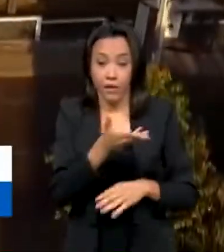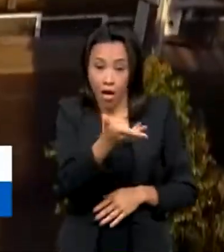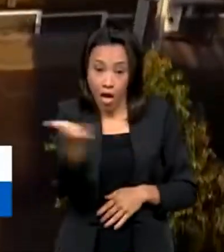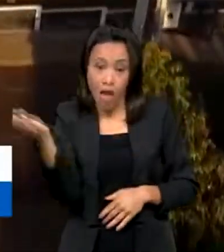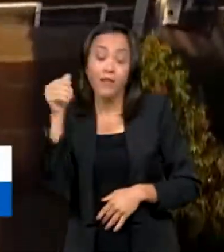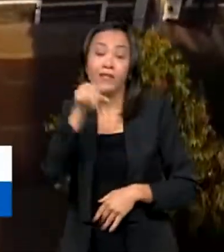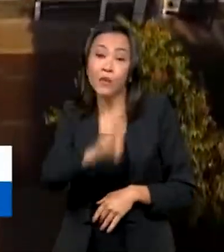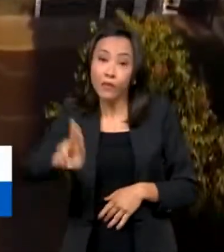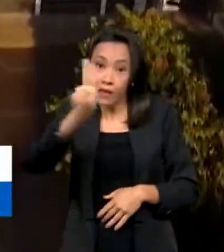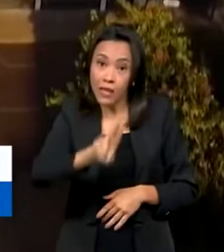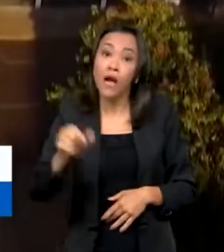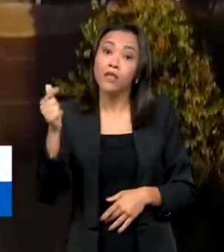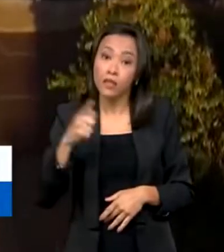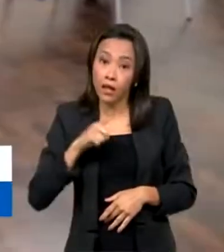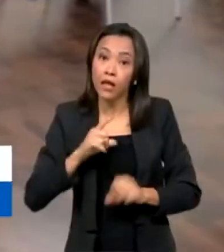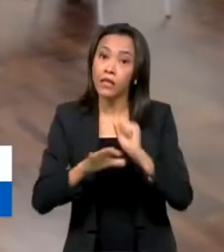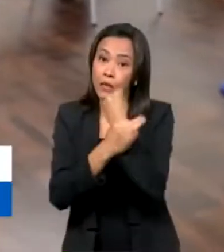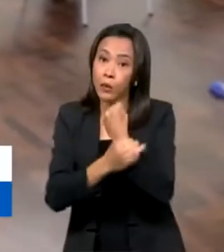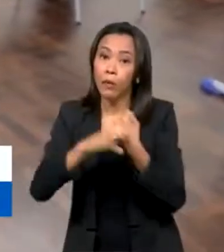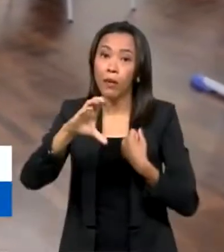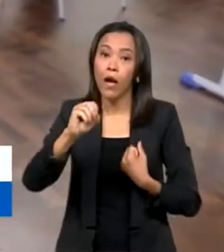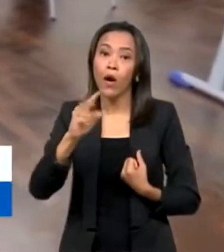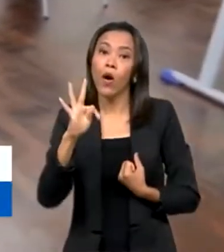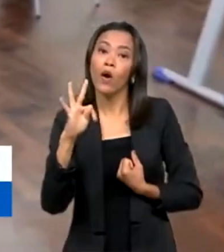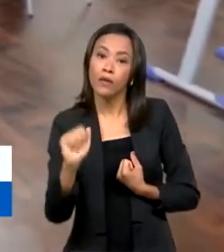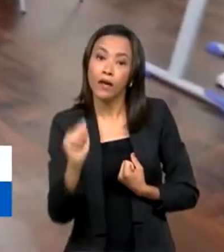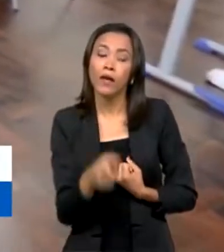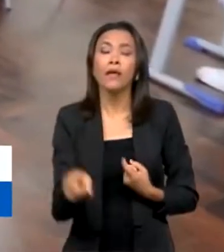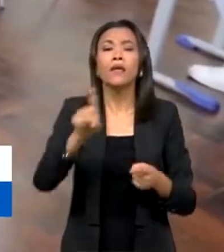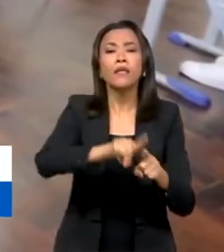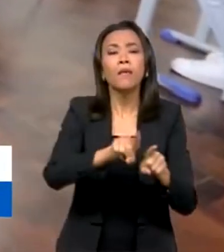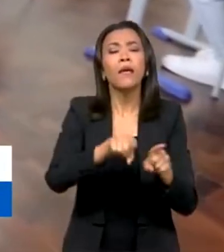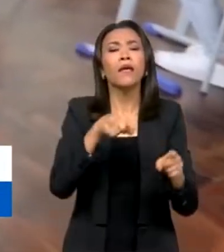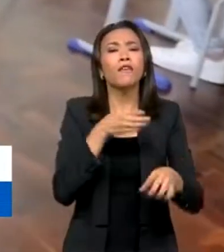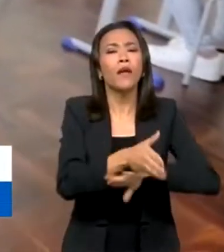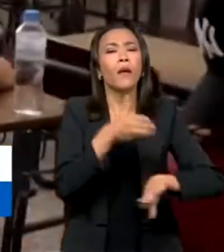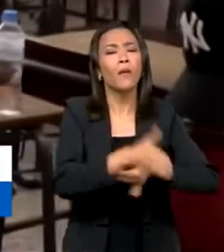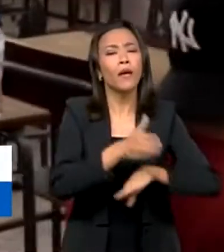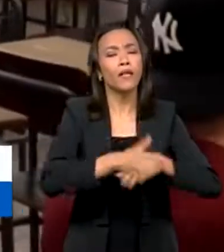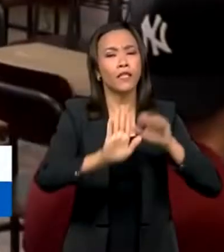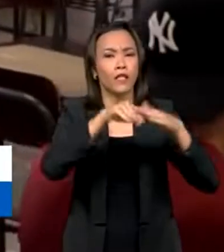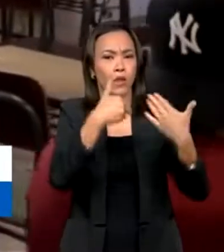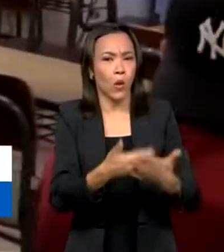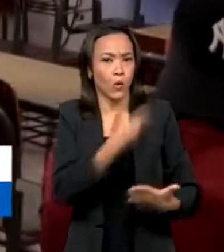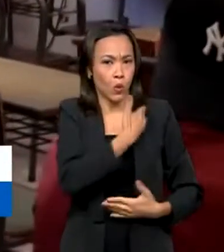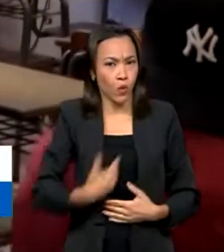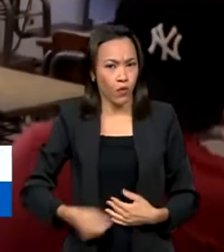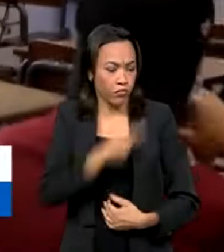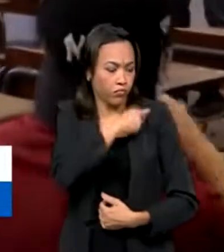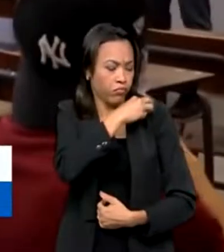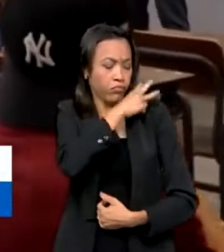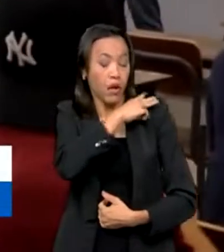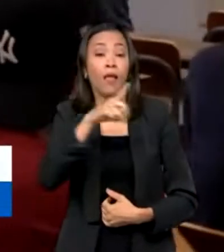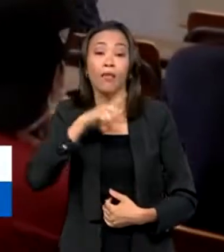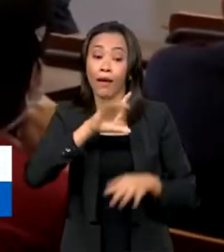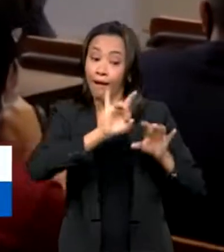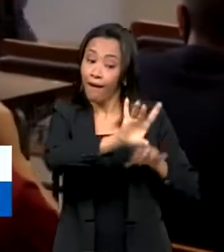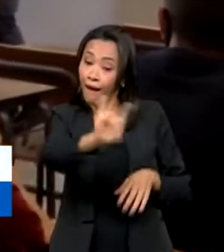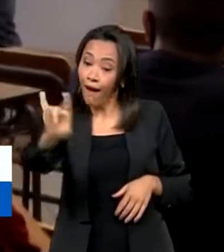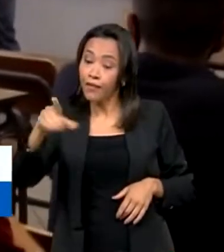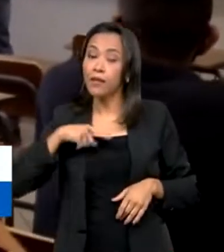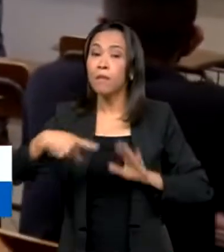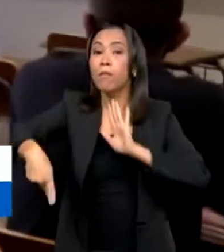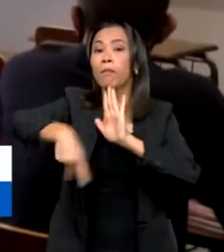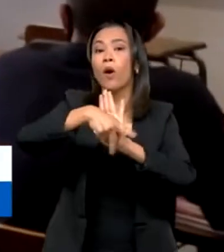garantem vagas para cotistas e também para alunos que frequentam escolas públicas. Cada universidade segue um processo seletivo